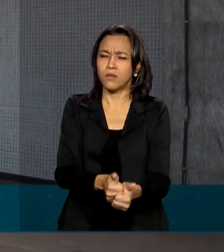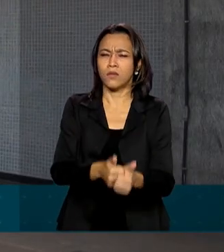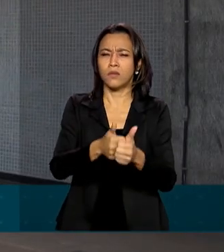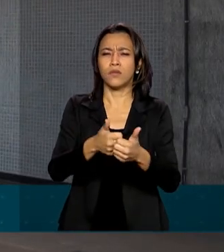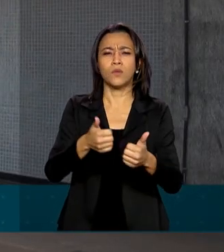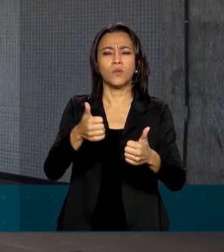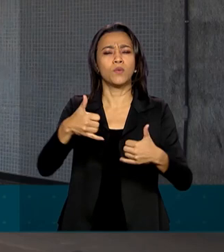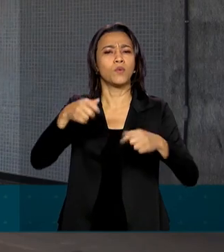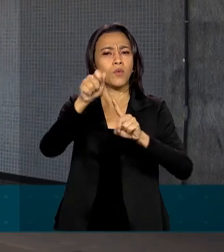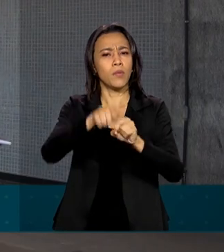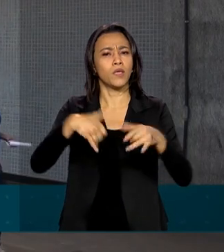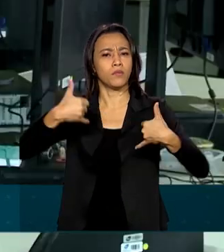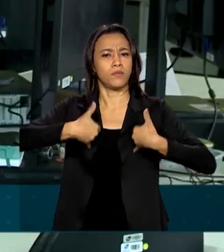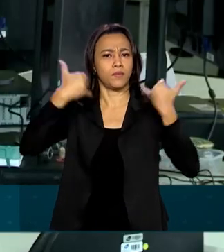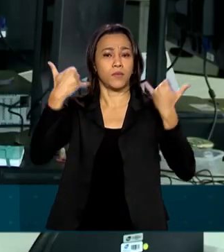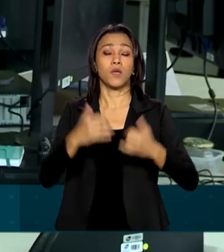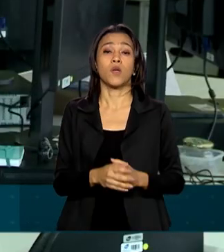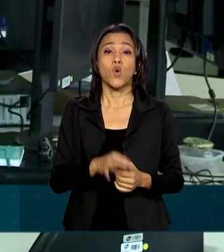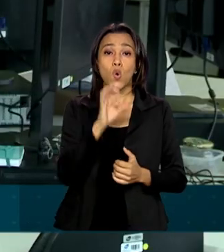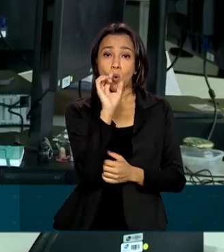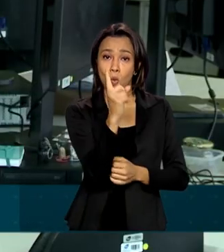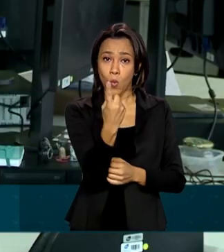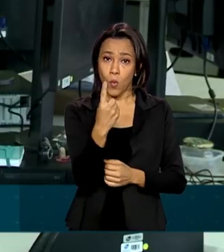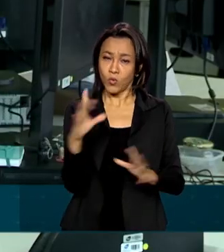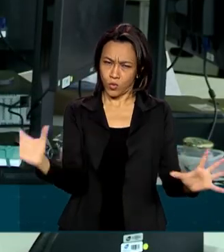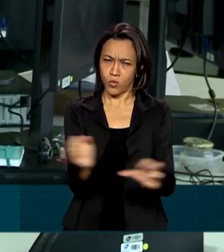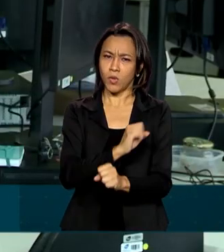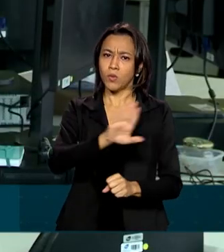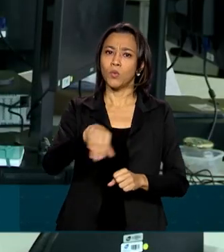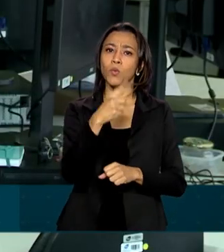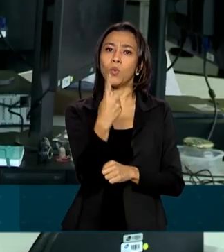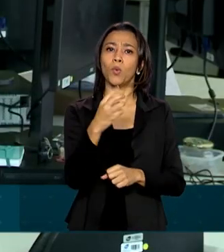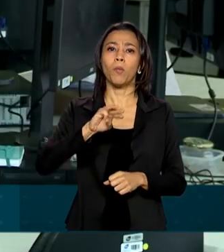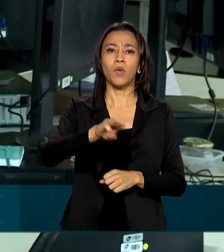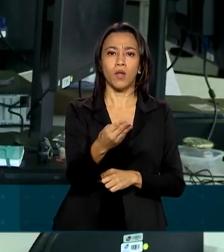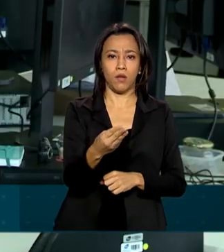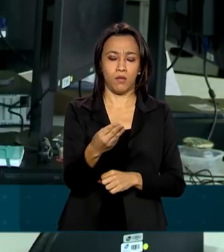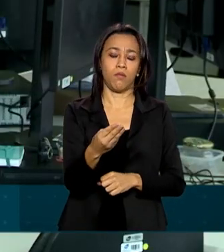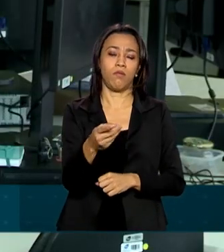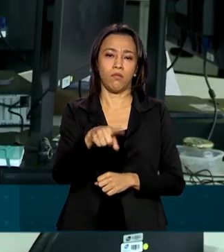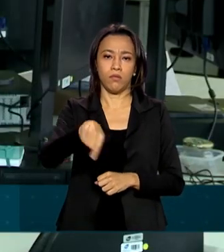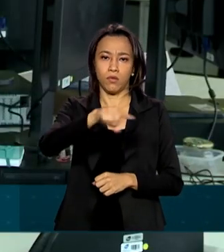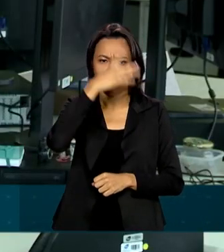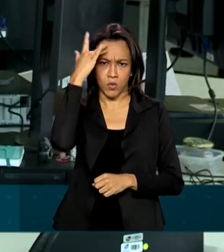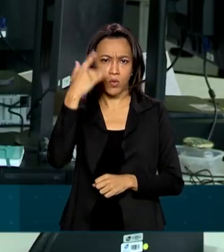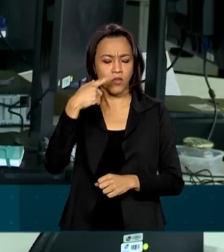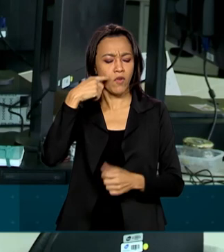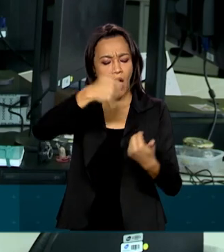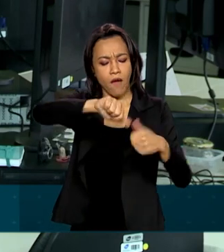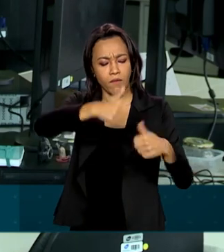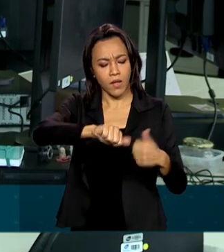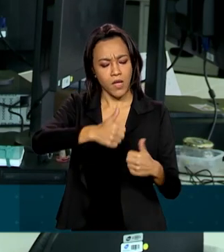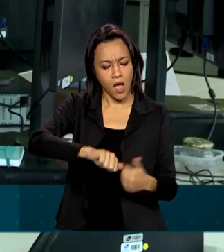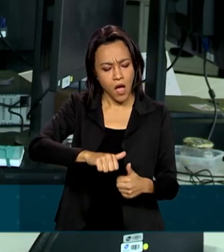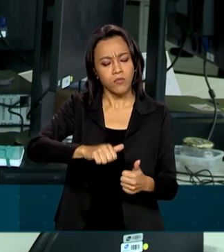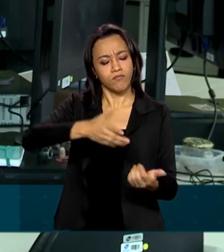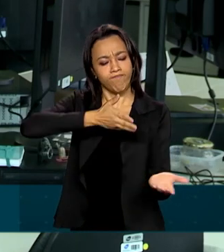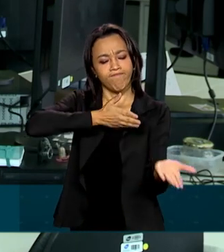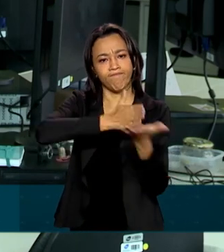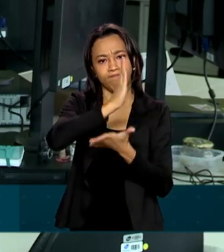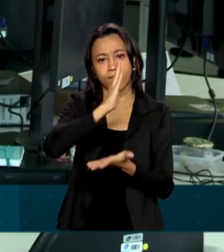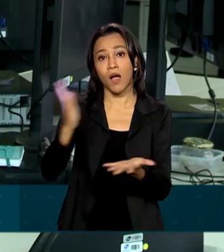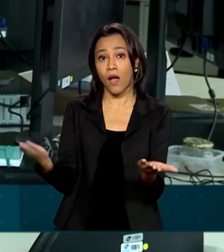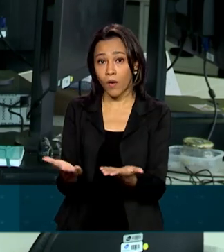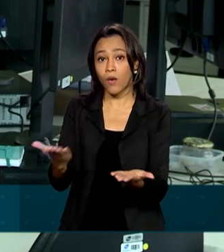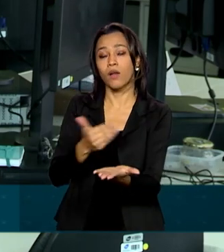Ao todo, mais de um milhão de brasileiros tiveram o benefício revisado e aprovado e agora passam a receber o